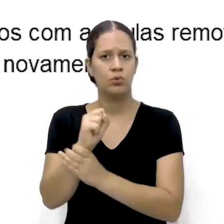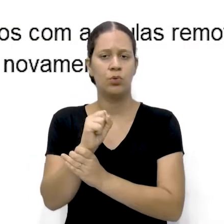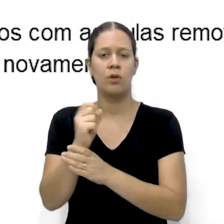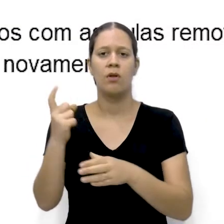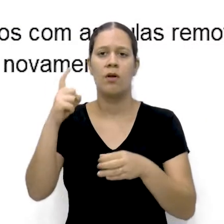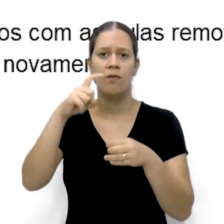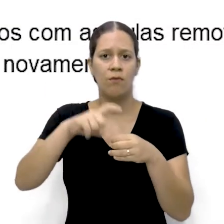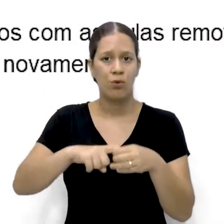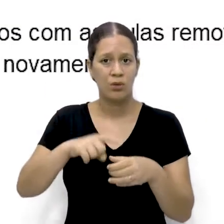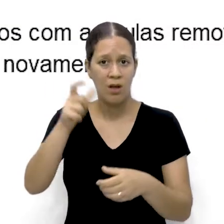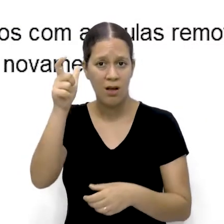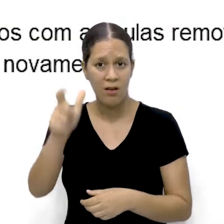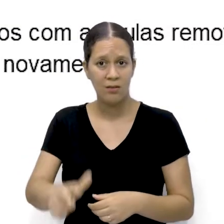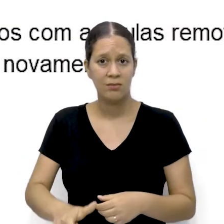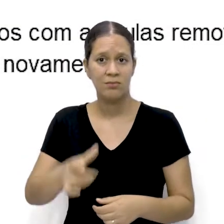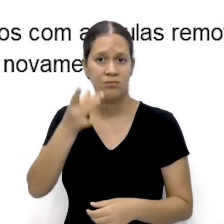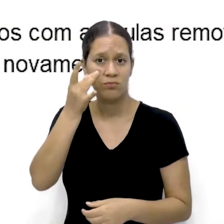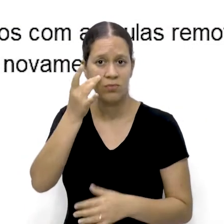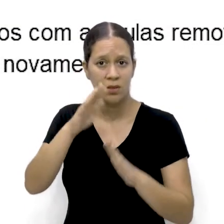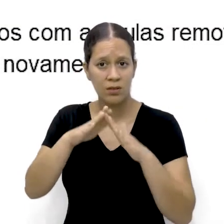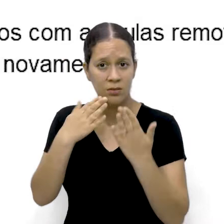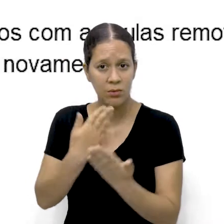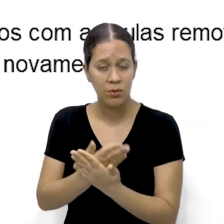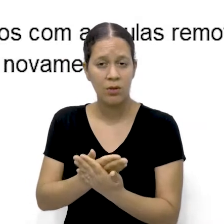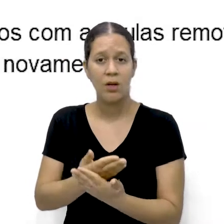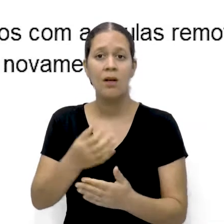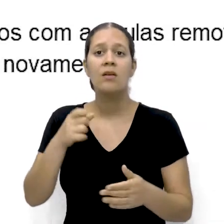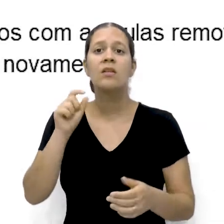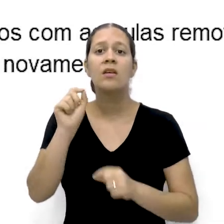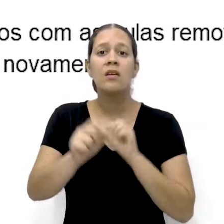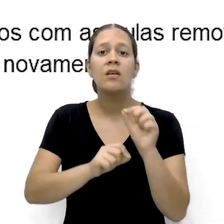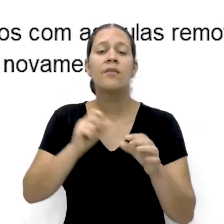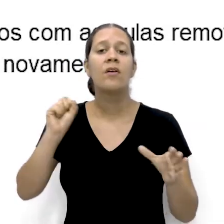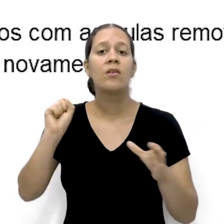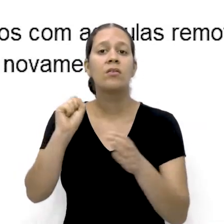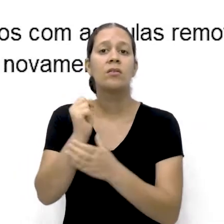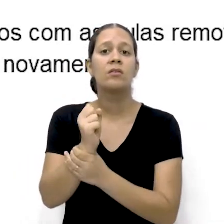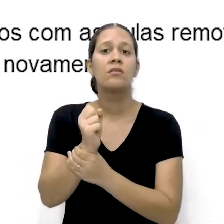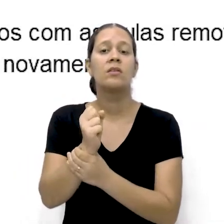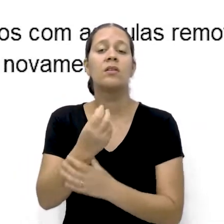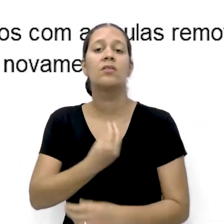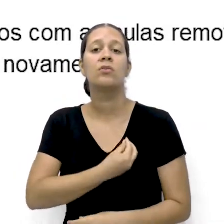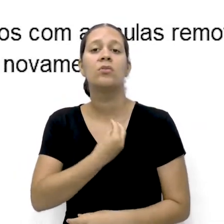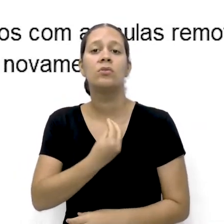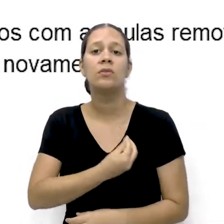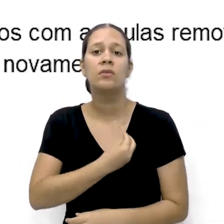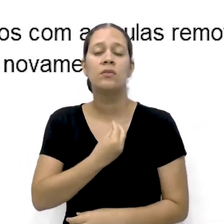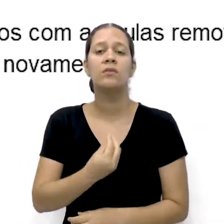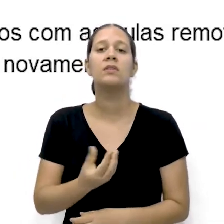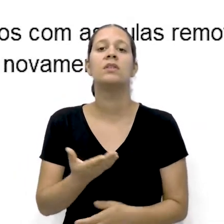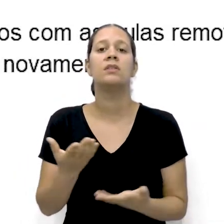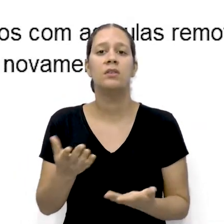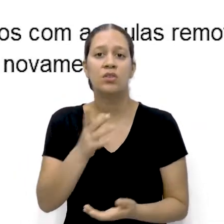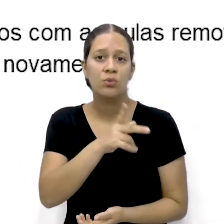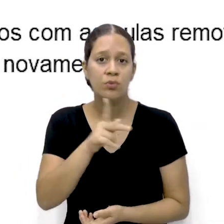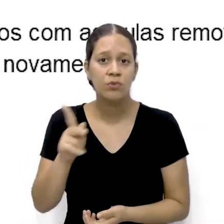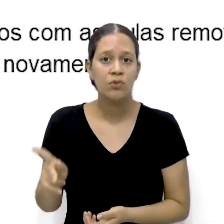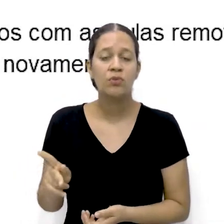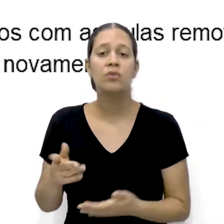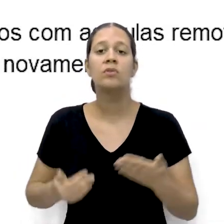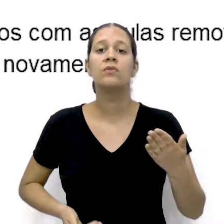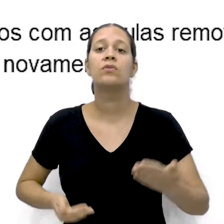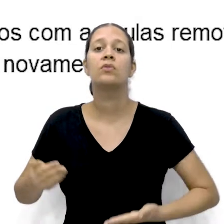às aulas presenciais? Quem vai garantir ou se responsabilizar pelas nossas vidas E de todos os professores e